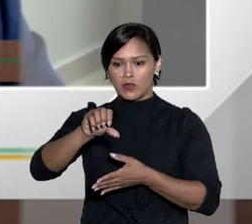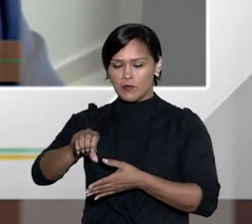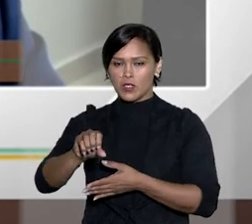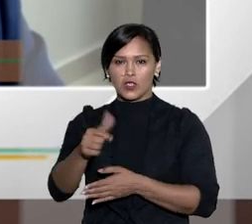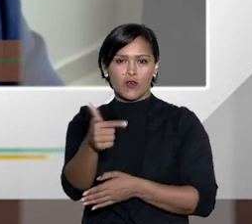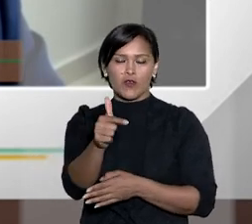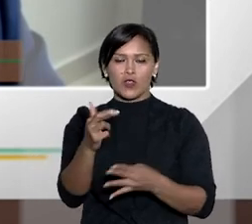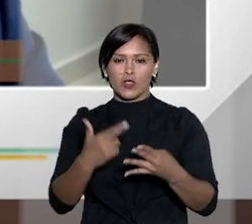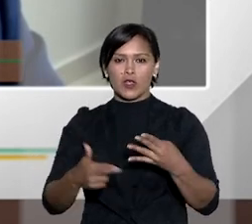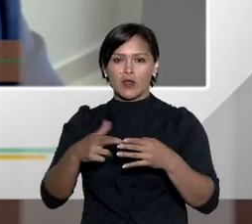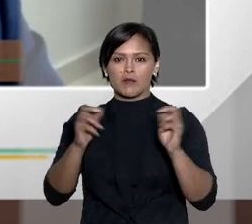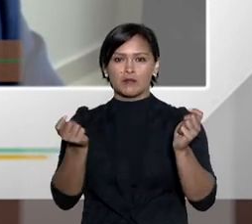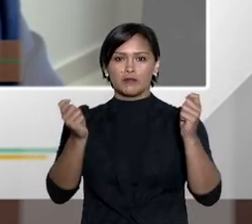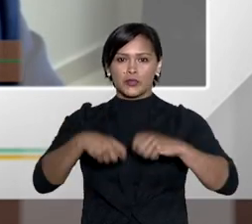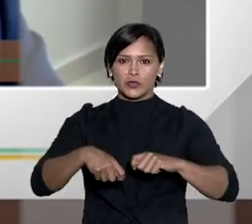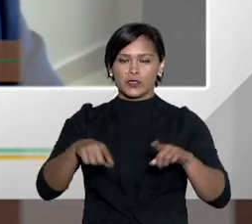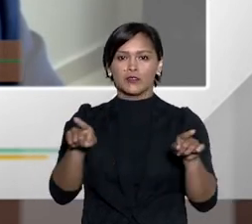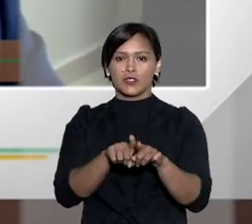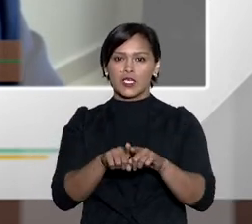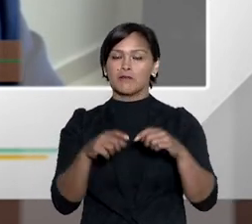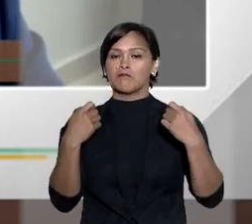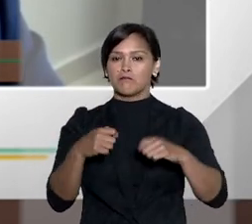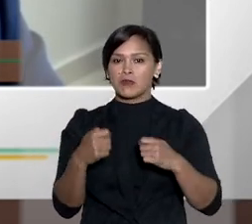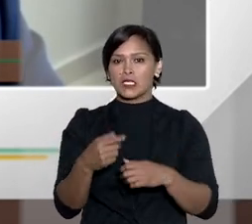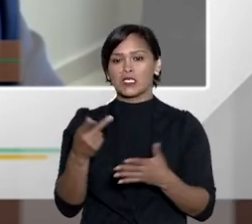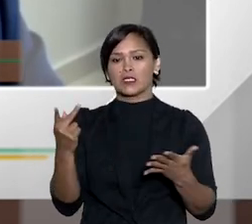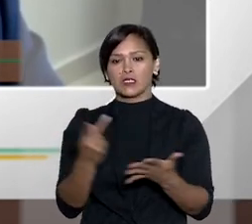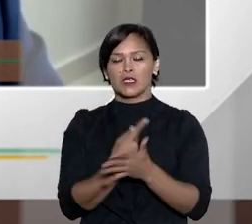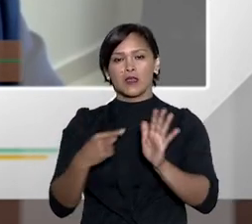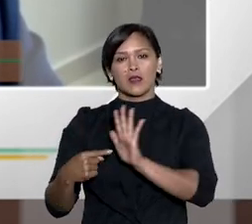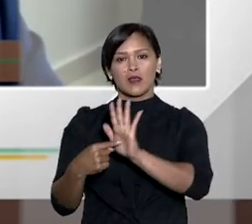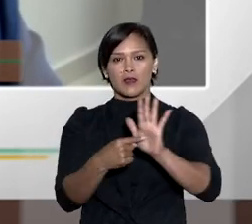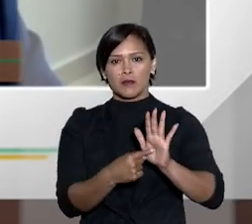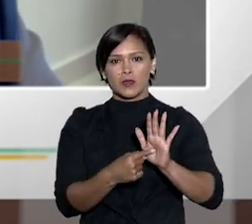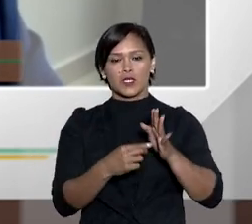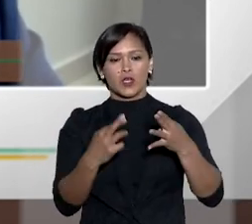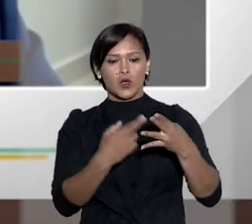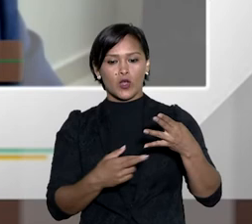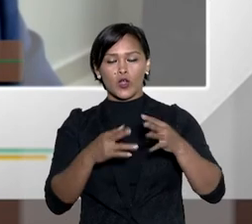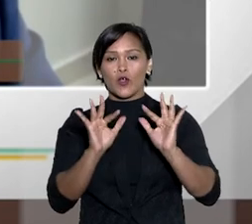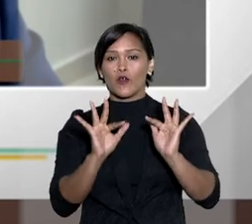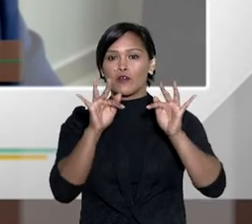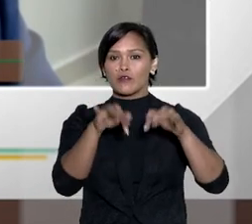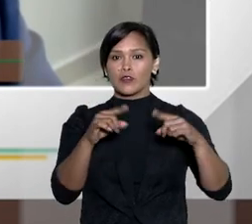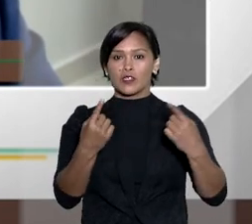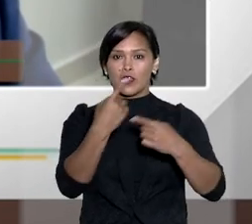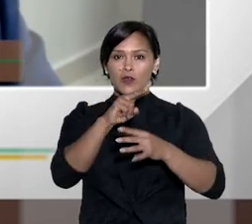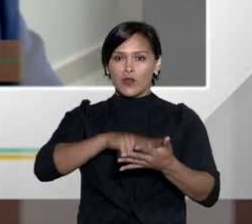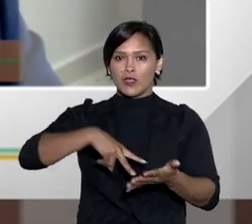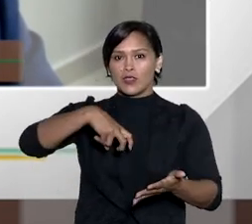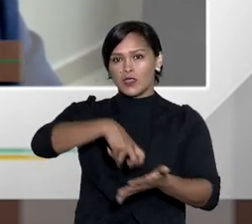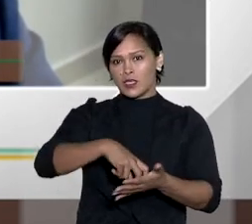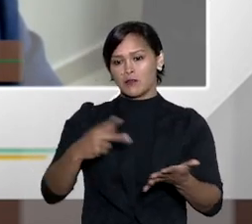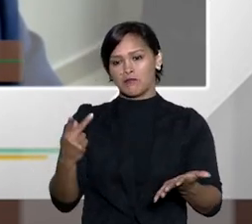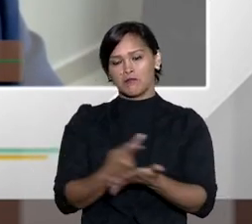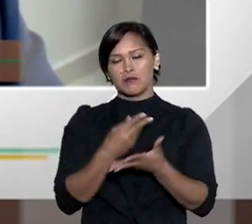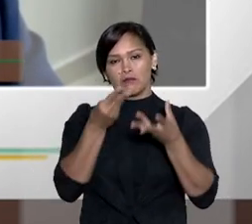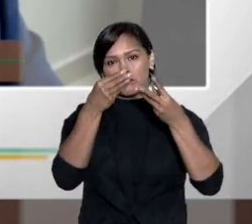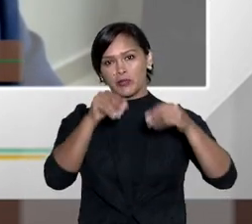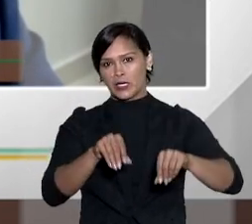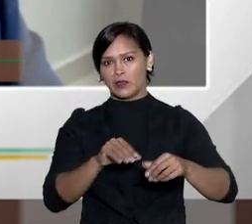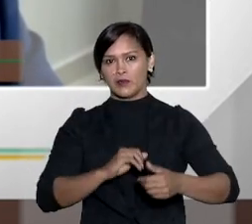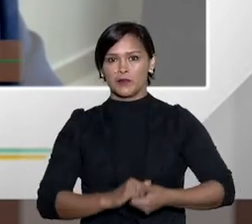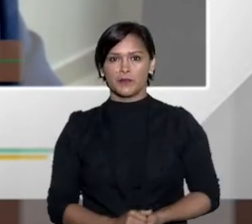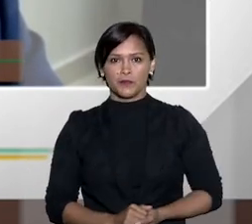sejam dadas no rito da 9.099 não cabe recurso a irresignação deve ser apresentada quando o recurso